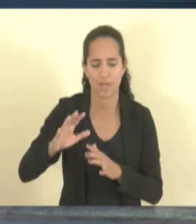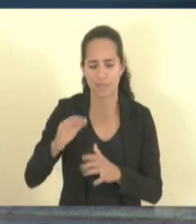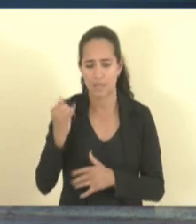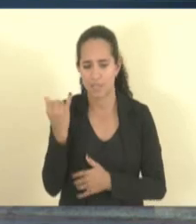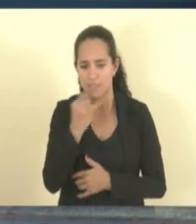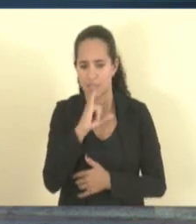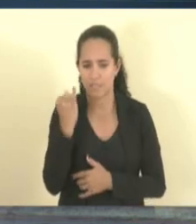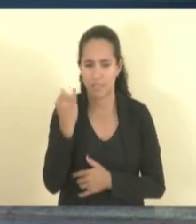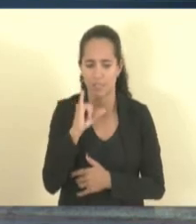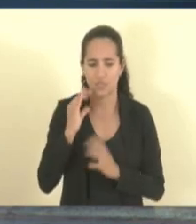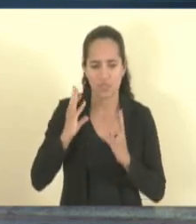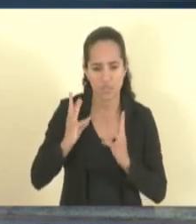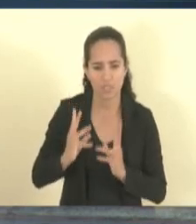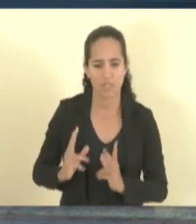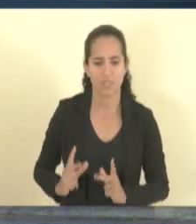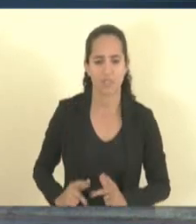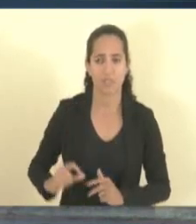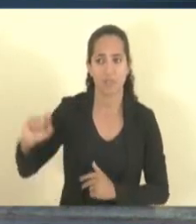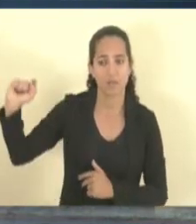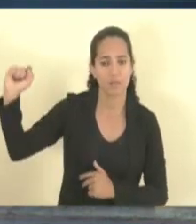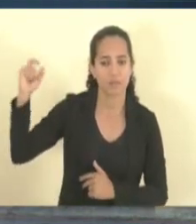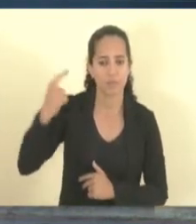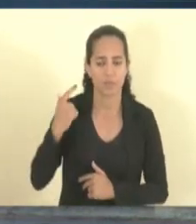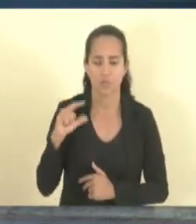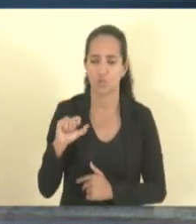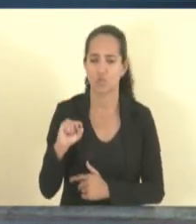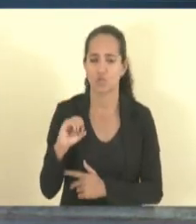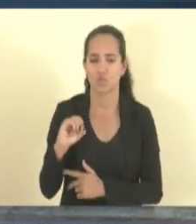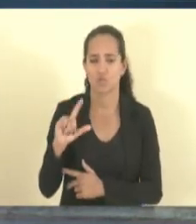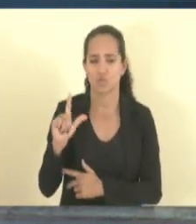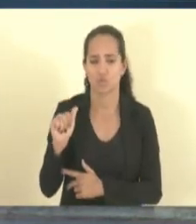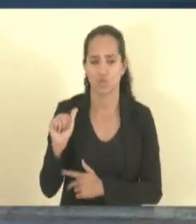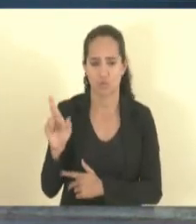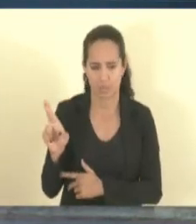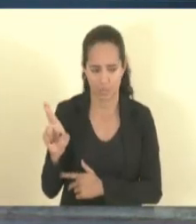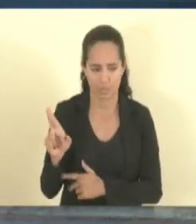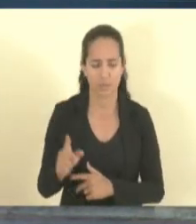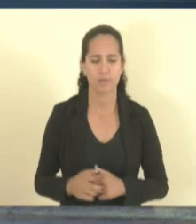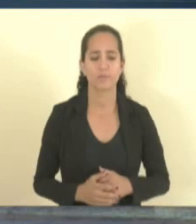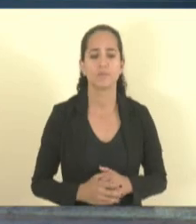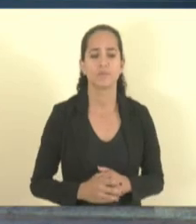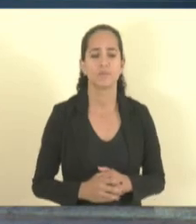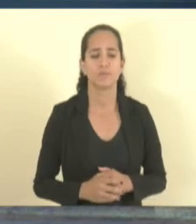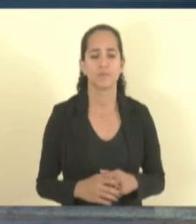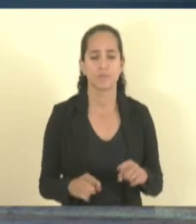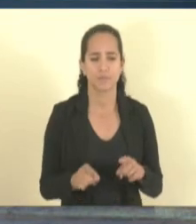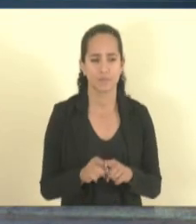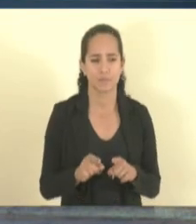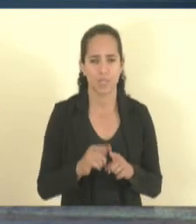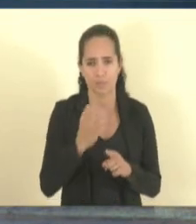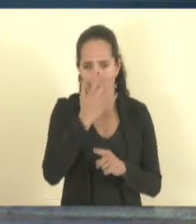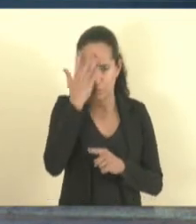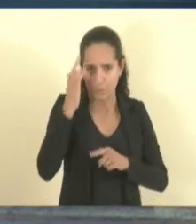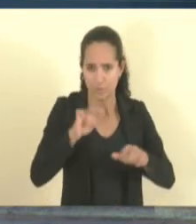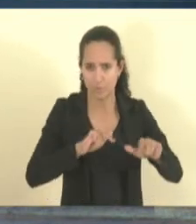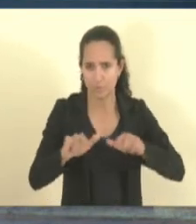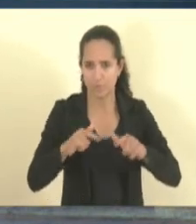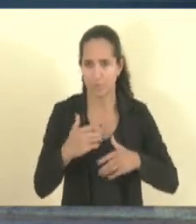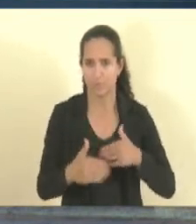energia solar. Nós estamos aí com um grande... Um grande número de operações.